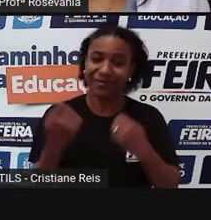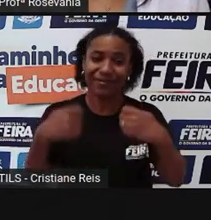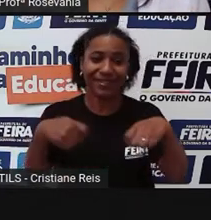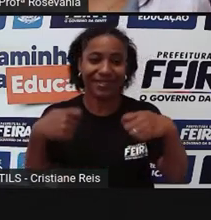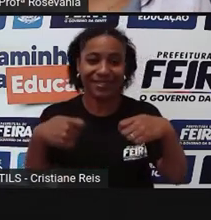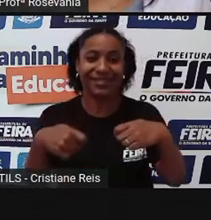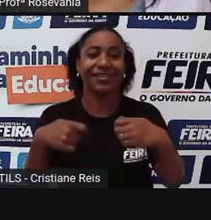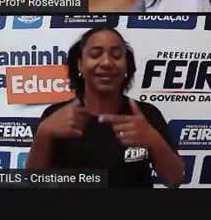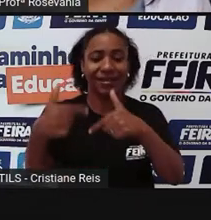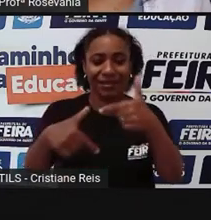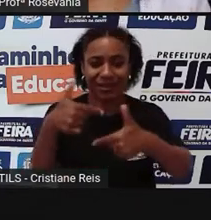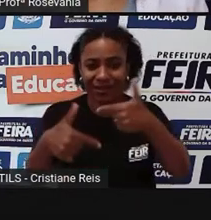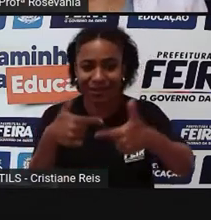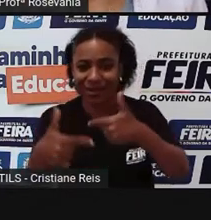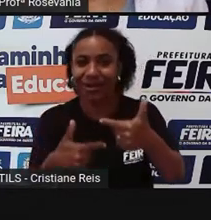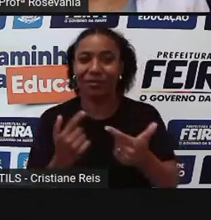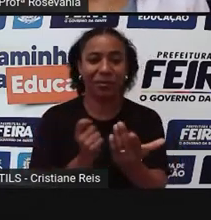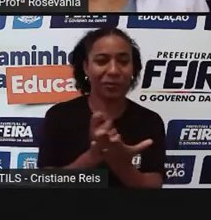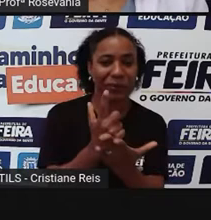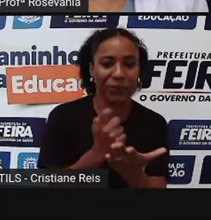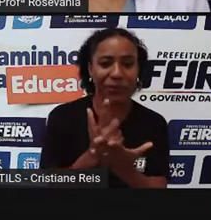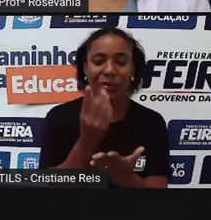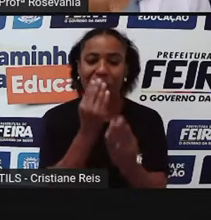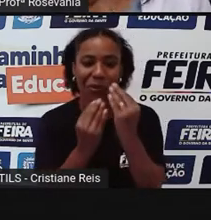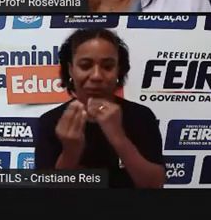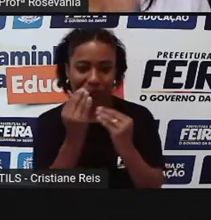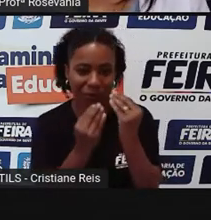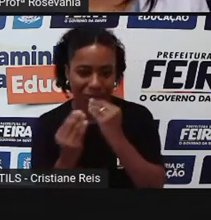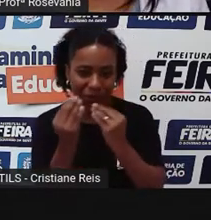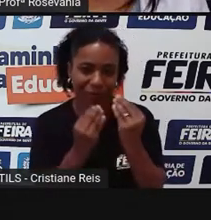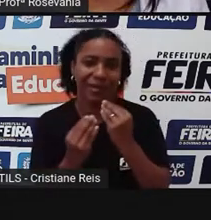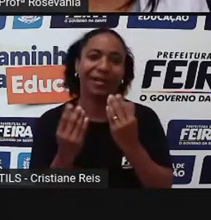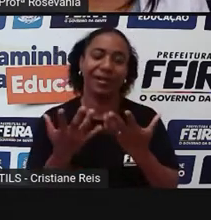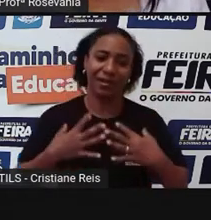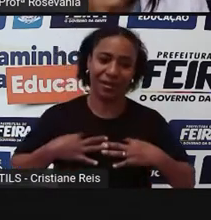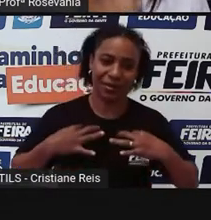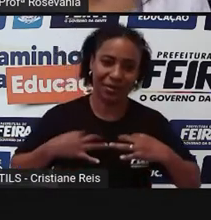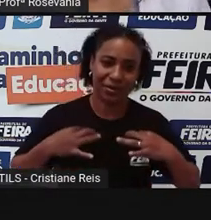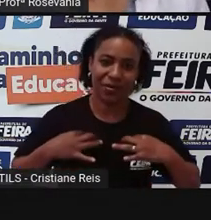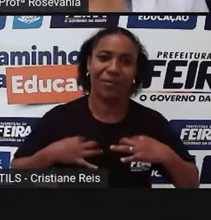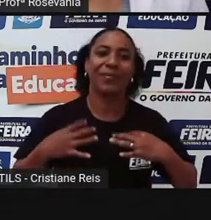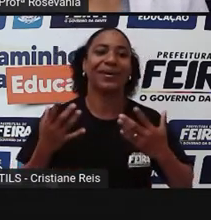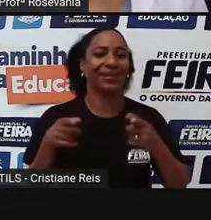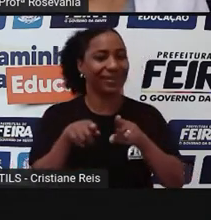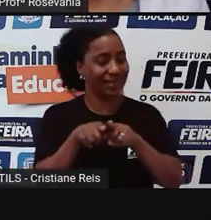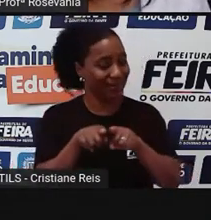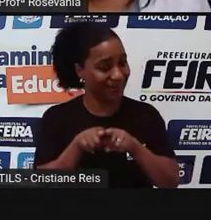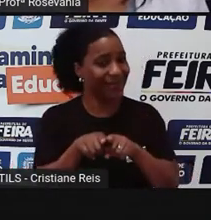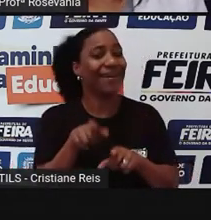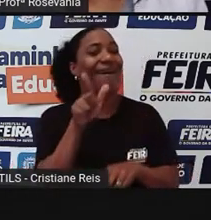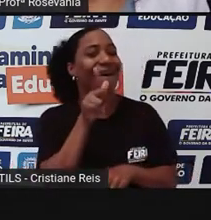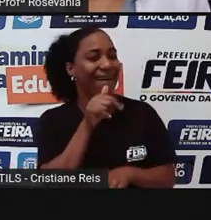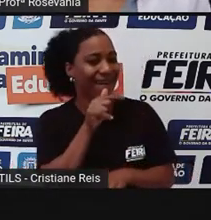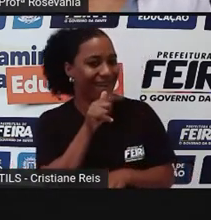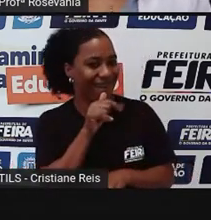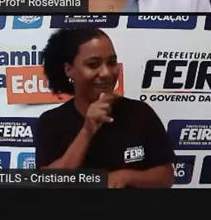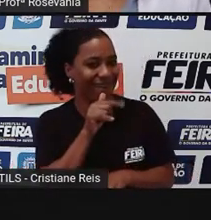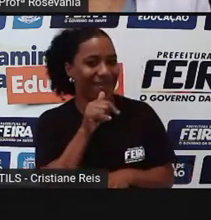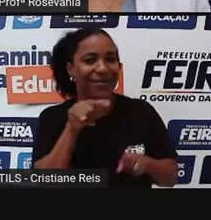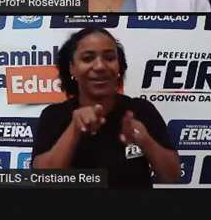atividades que supra as necessidades desse povo aí. Inclusive até a venda de água foi uma dessas atividades no passado, né?